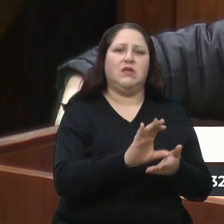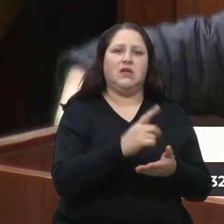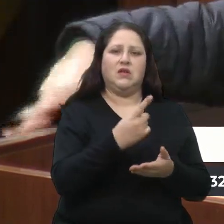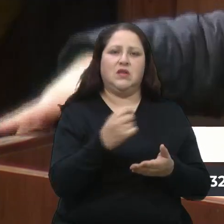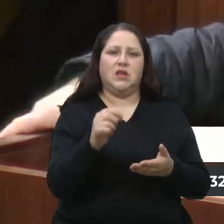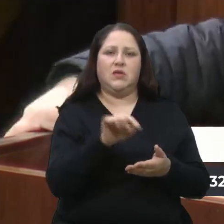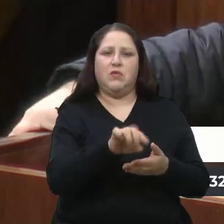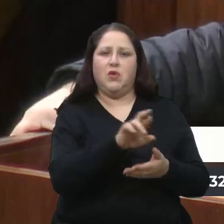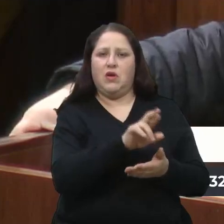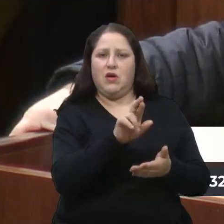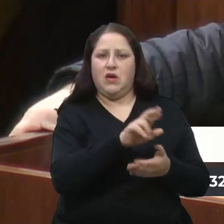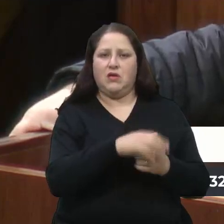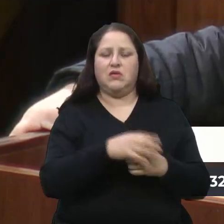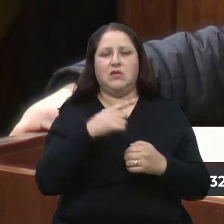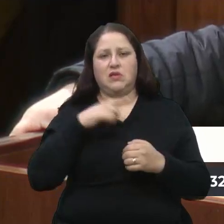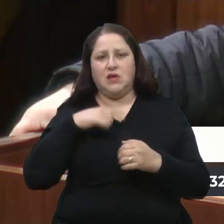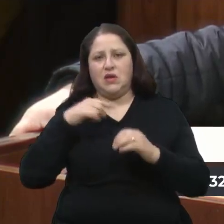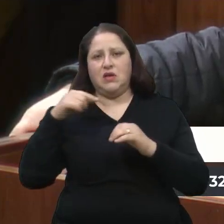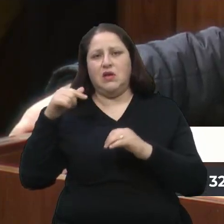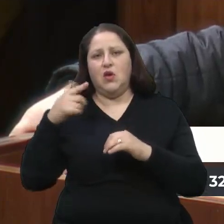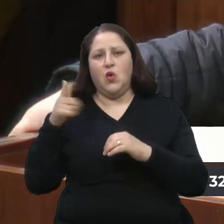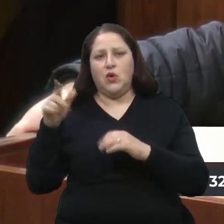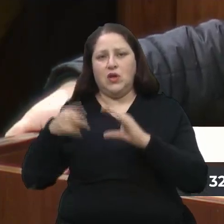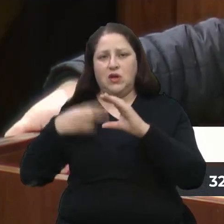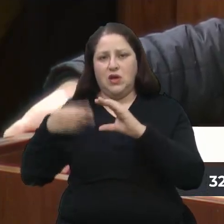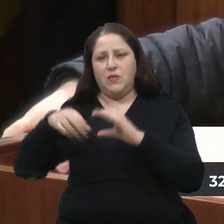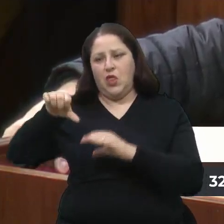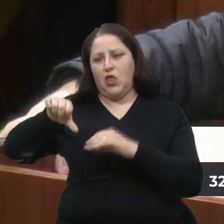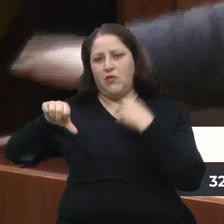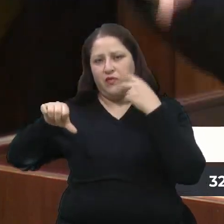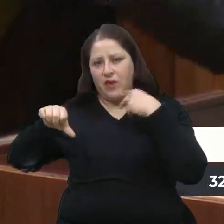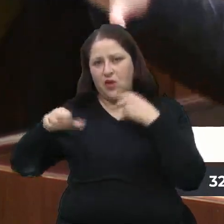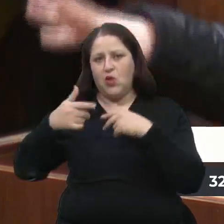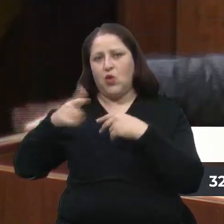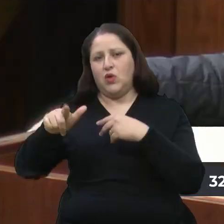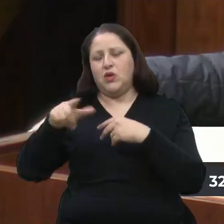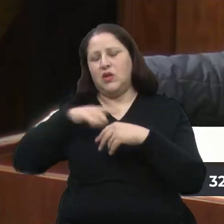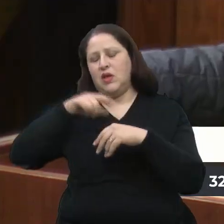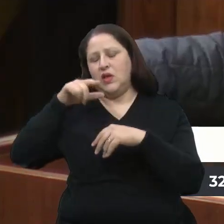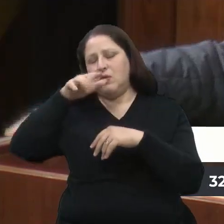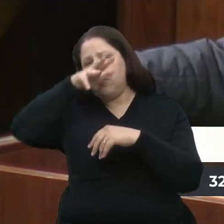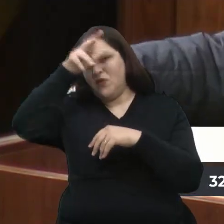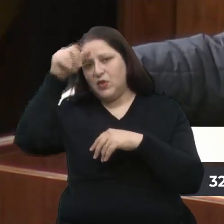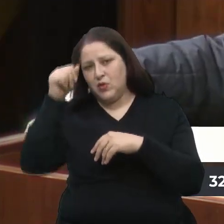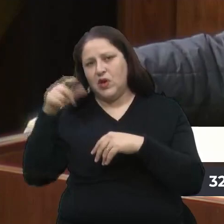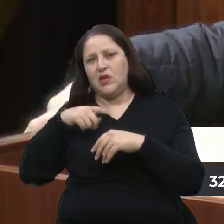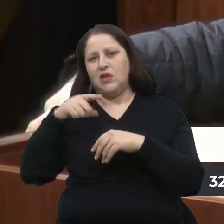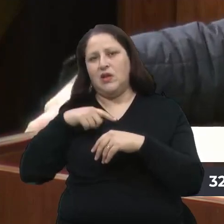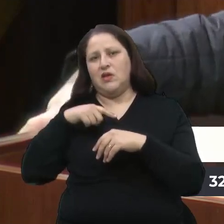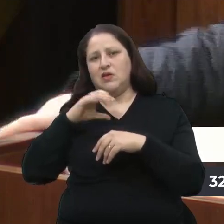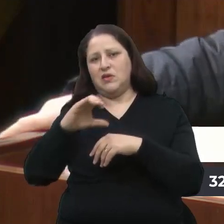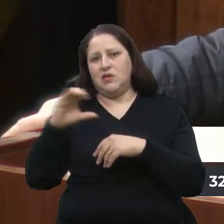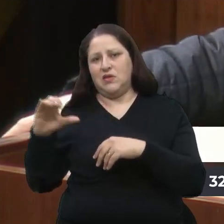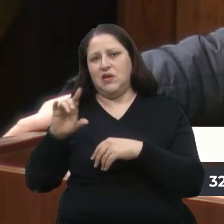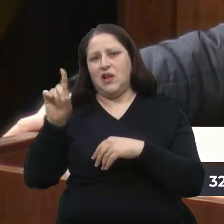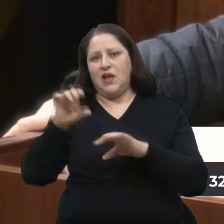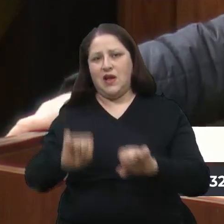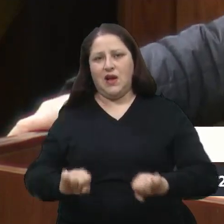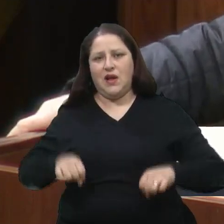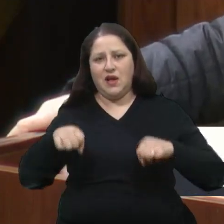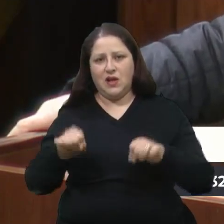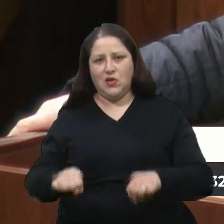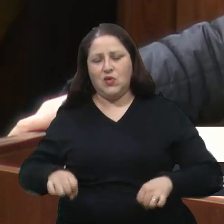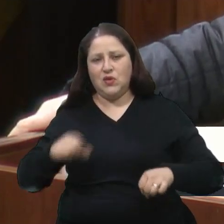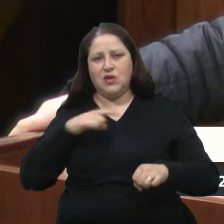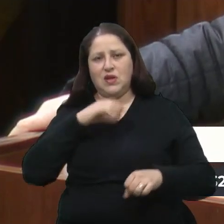E aí tem Câmara, tem nove vereadores, tem Prefeitura, tem CCs, tem toda a estrutura. Só a Canoas tem cerca de mil CCs, a